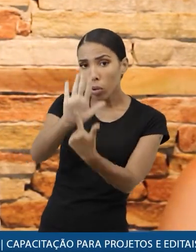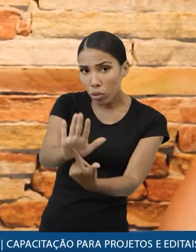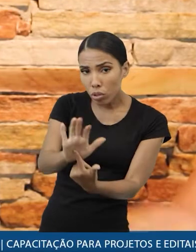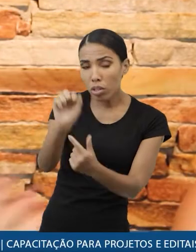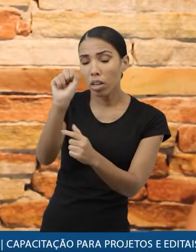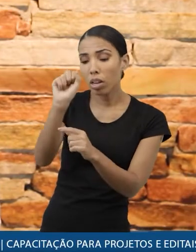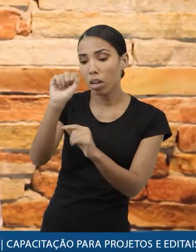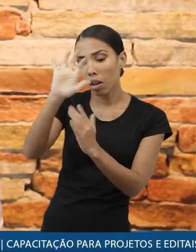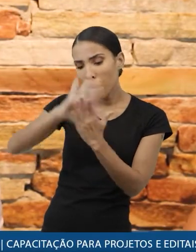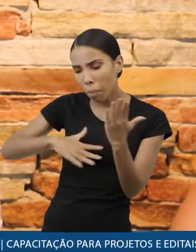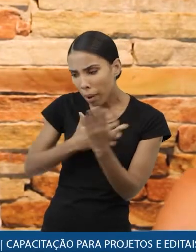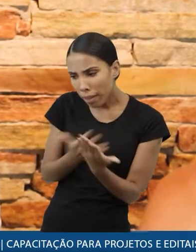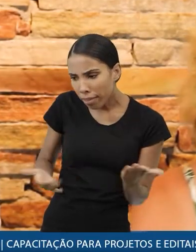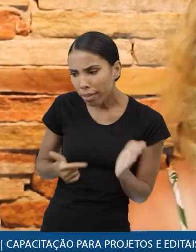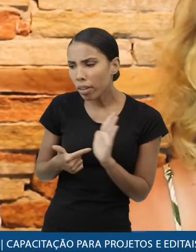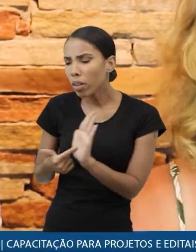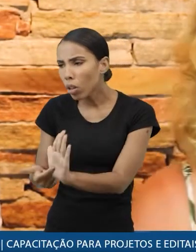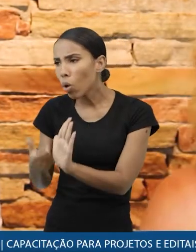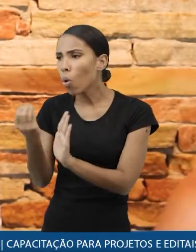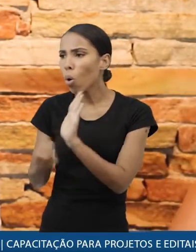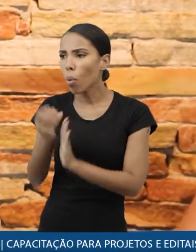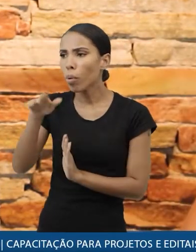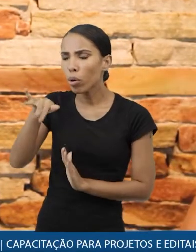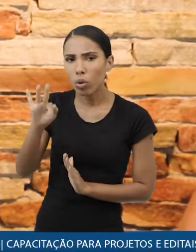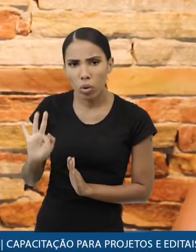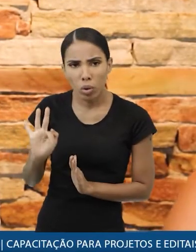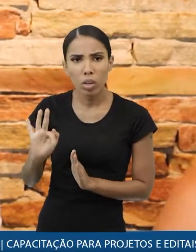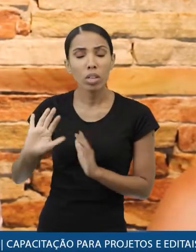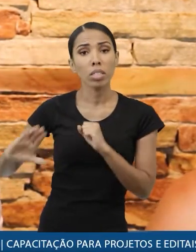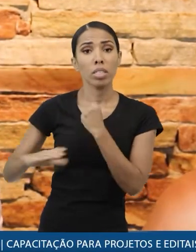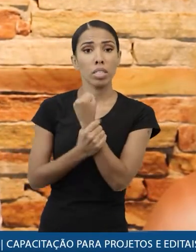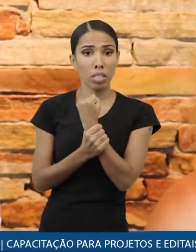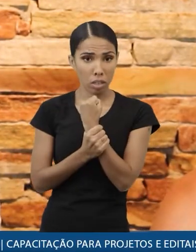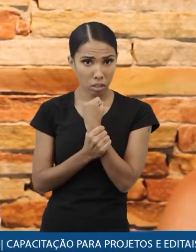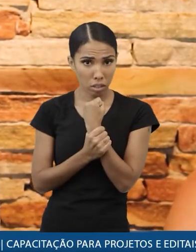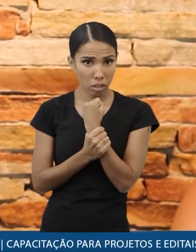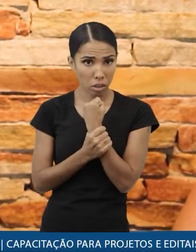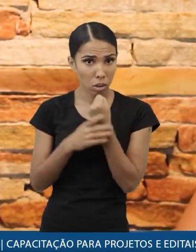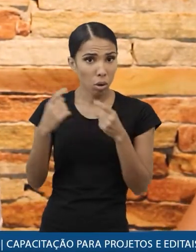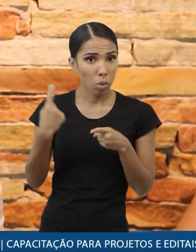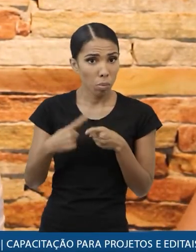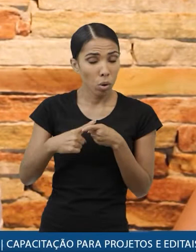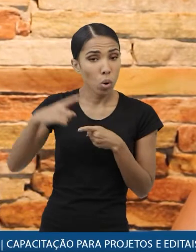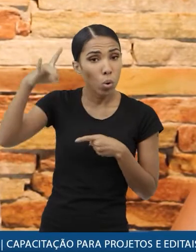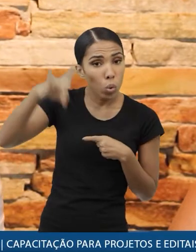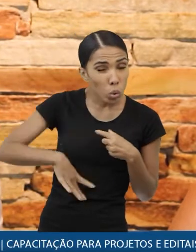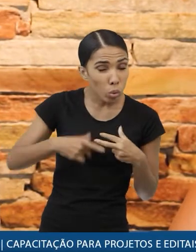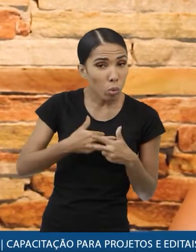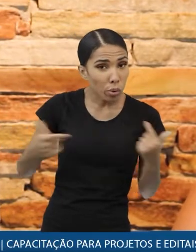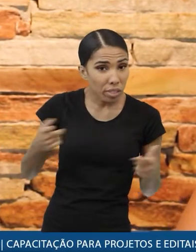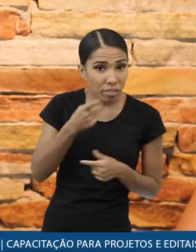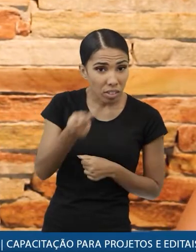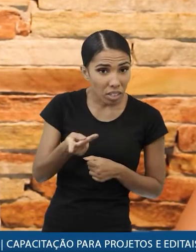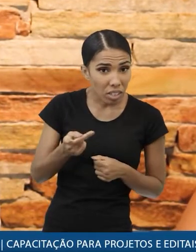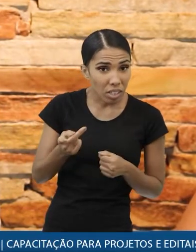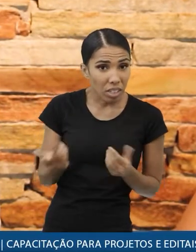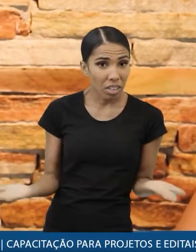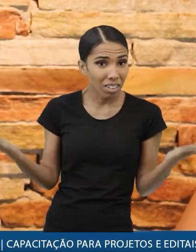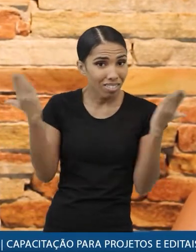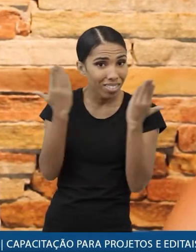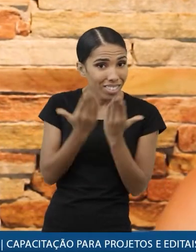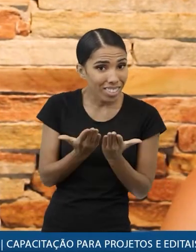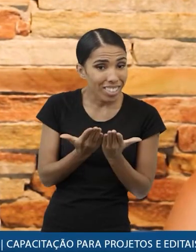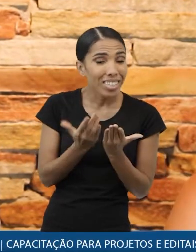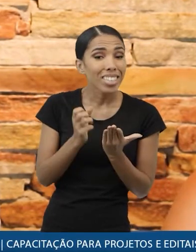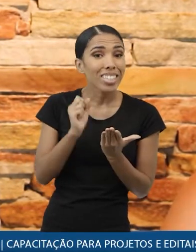aquela planilha para discutir com ele o que você vai emitir de nota para você ficar bem seguro porque a última coisa que a gente vai falar é o seguinte essas prestações de